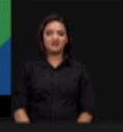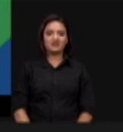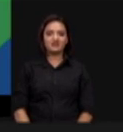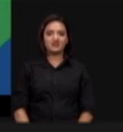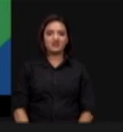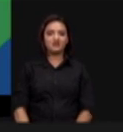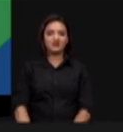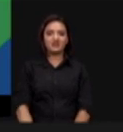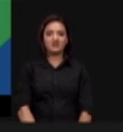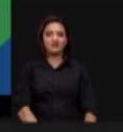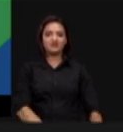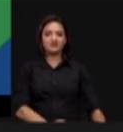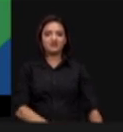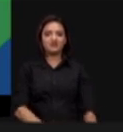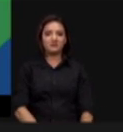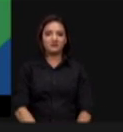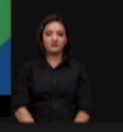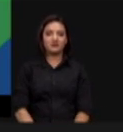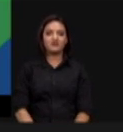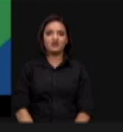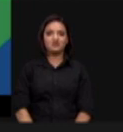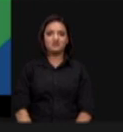móveis de madeira